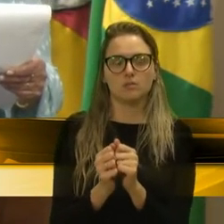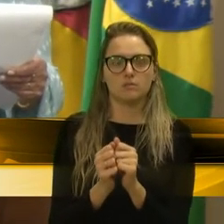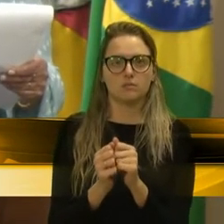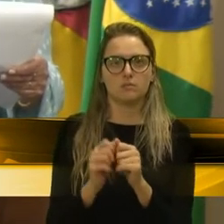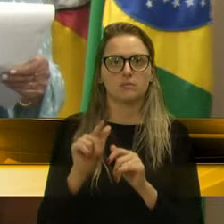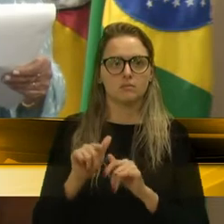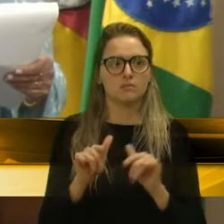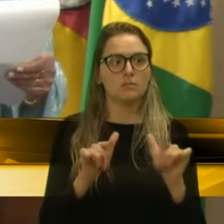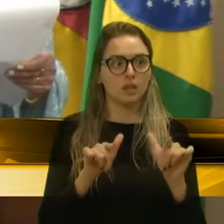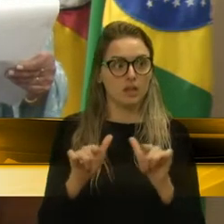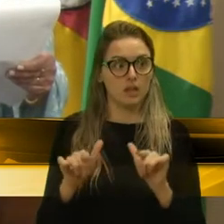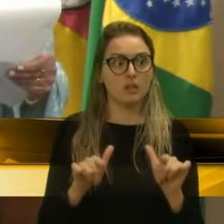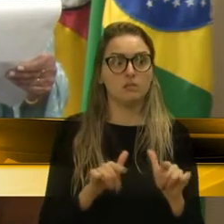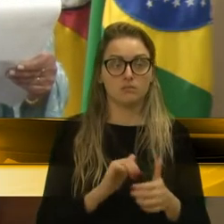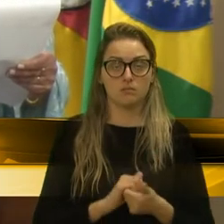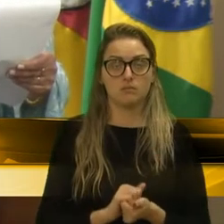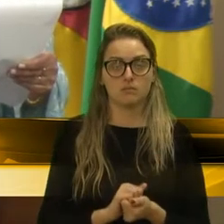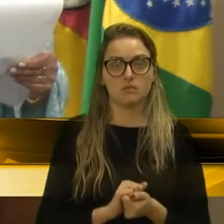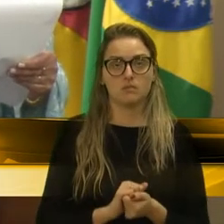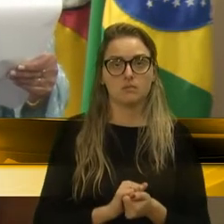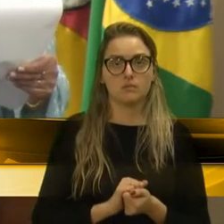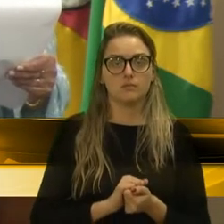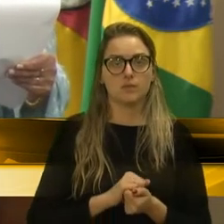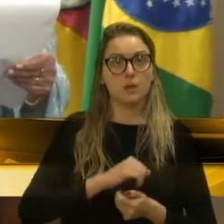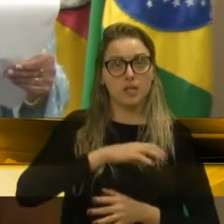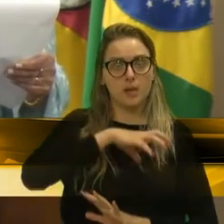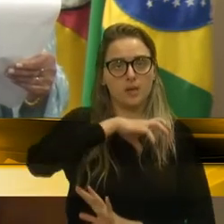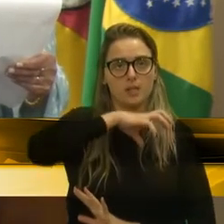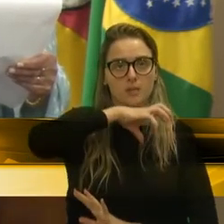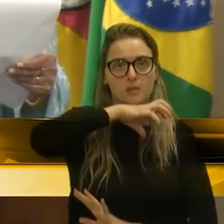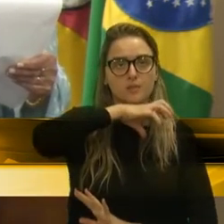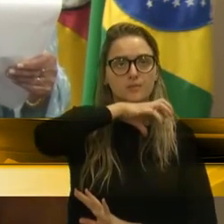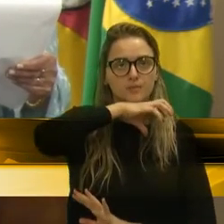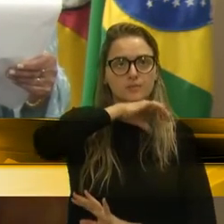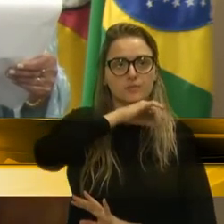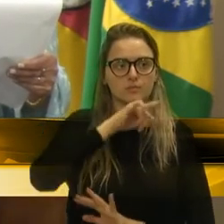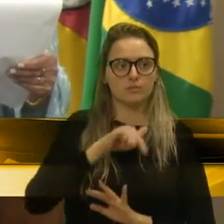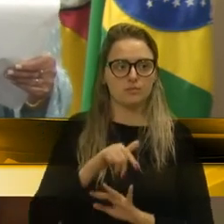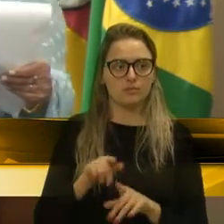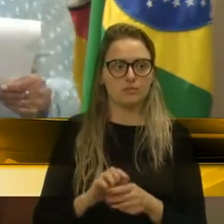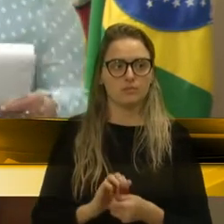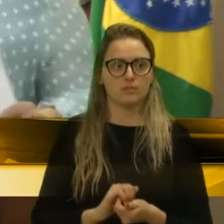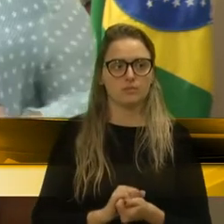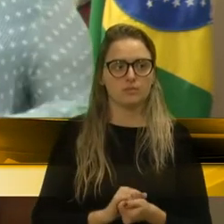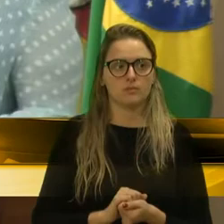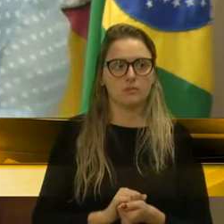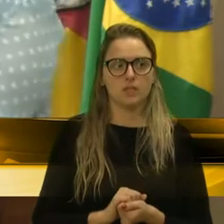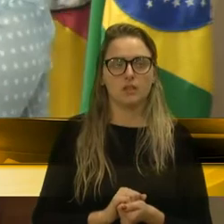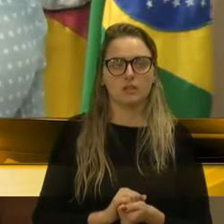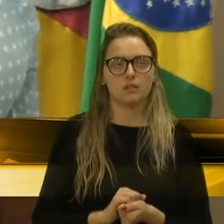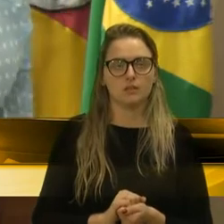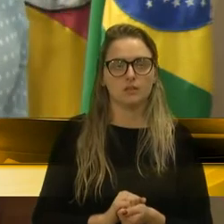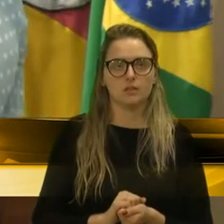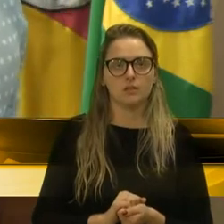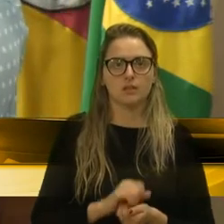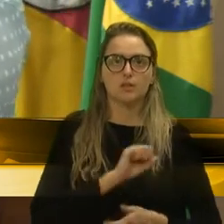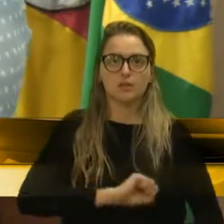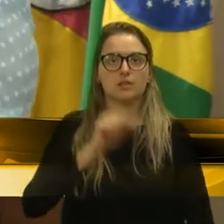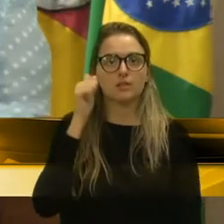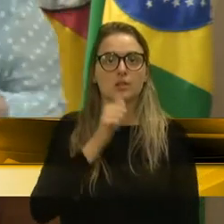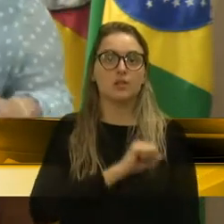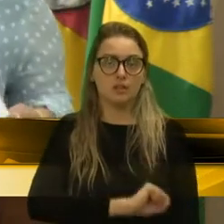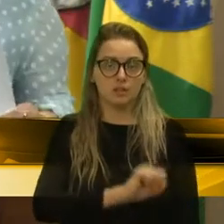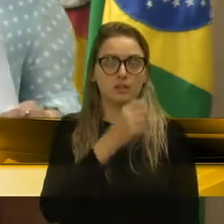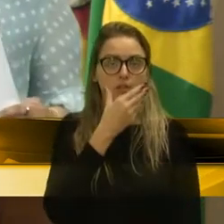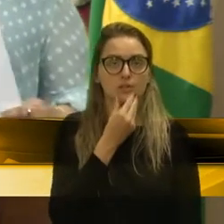Ramos de Oliveira, e o terreno do Triângulo de Reversão. Eu quero dizer, senhoras e senhores, que só